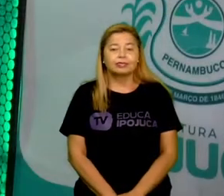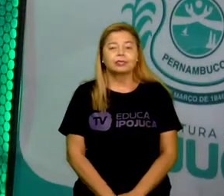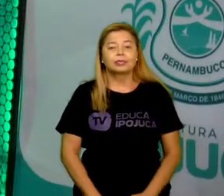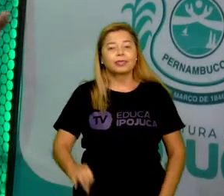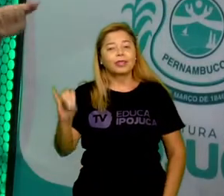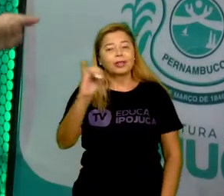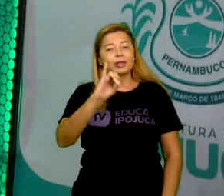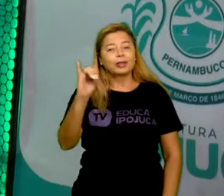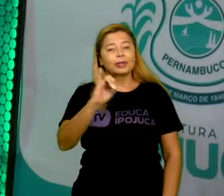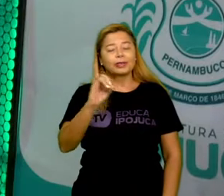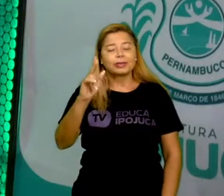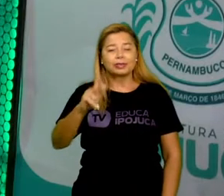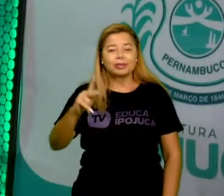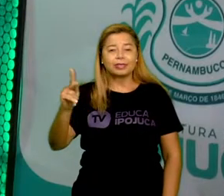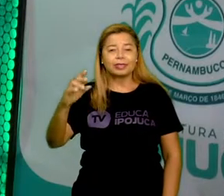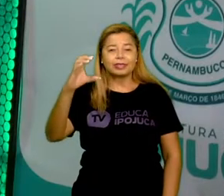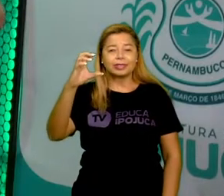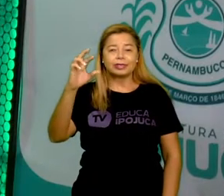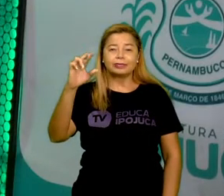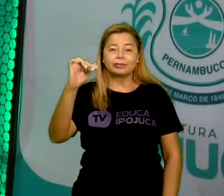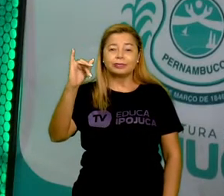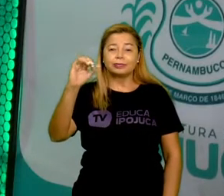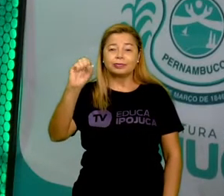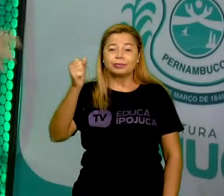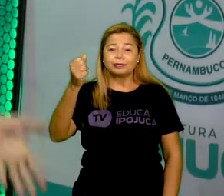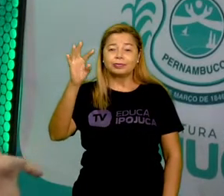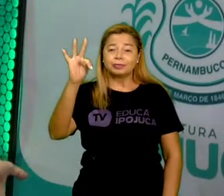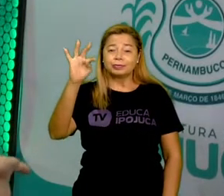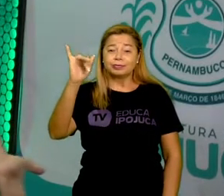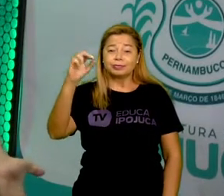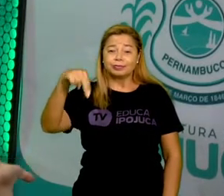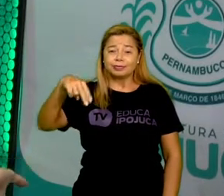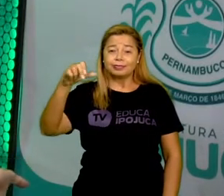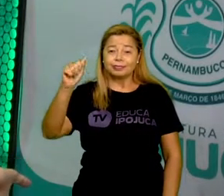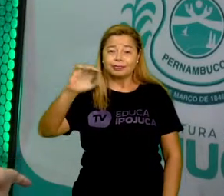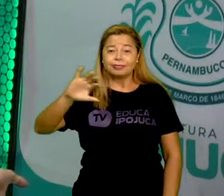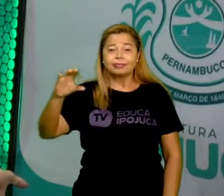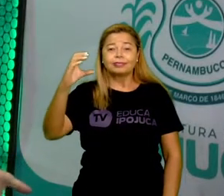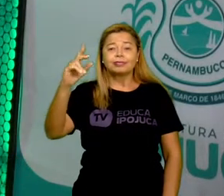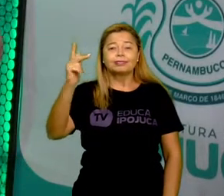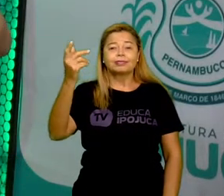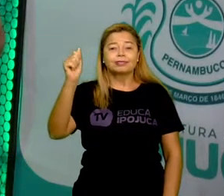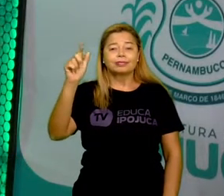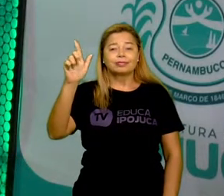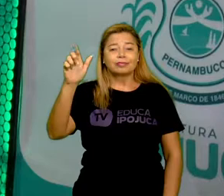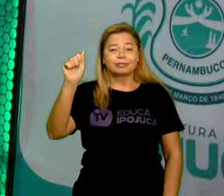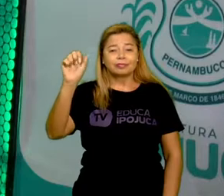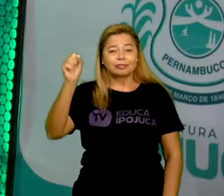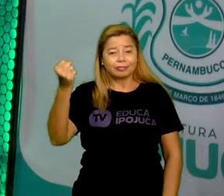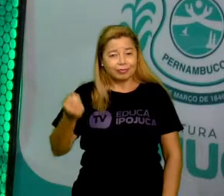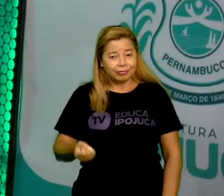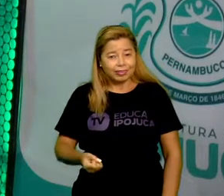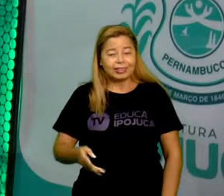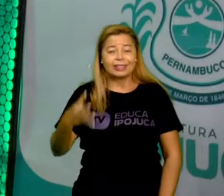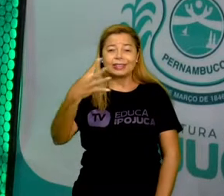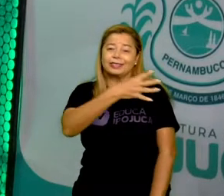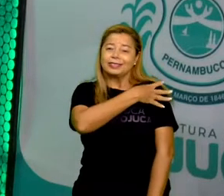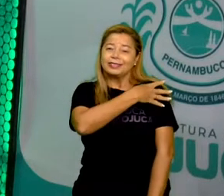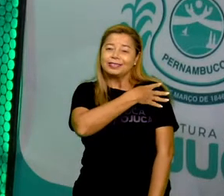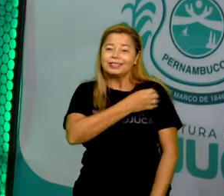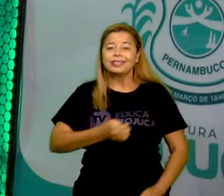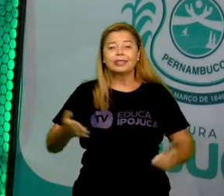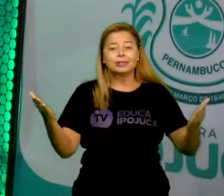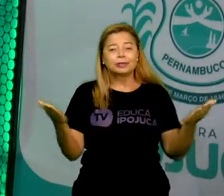Olá, meu nome é Cristina Chagas, sou professora do quarto ano e hoje nós vamos para a nossa aula de geografia.